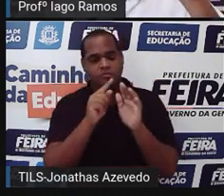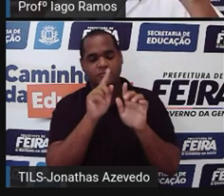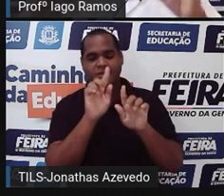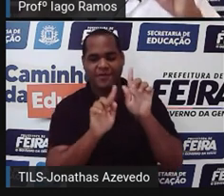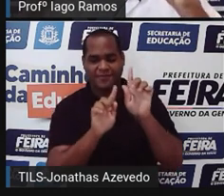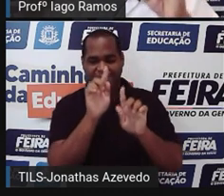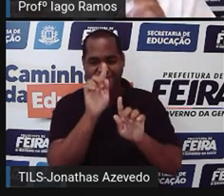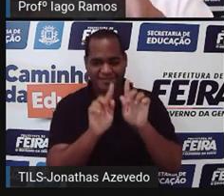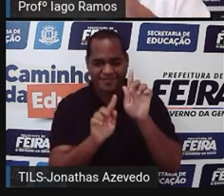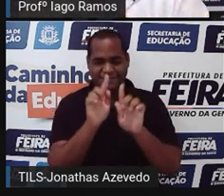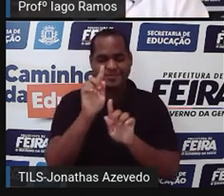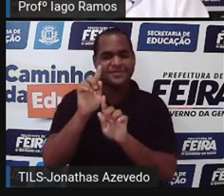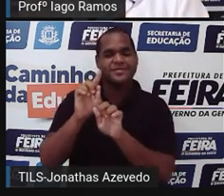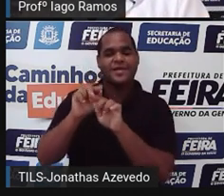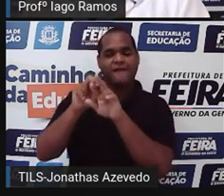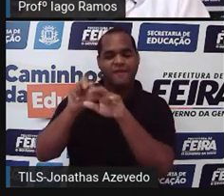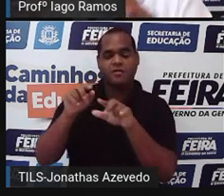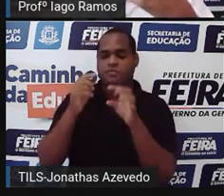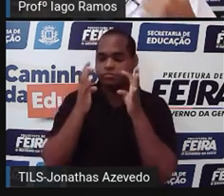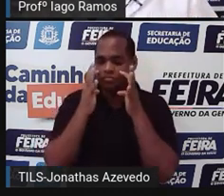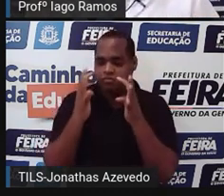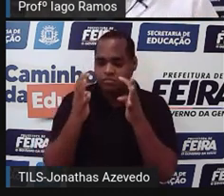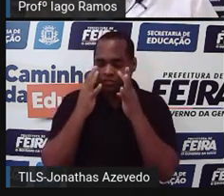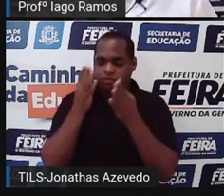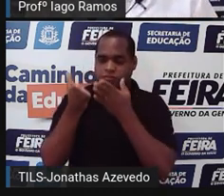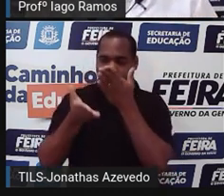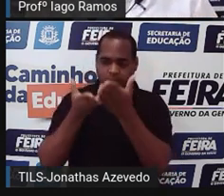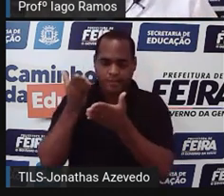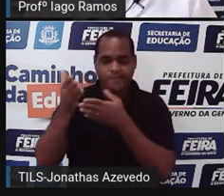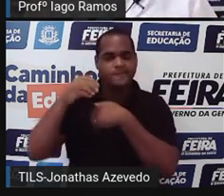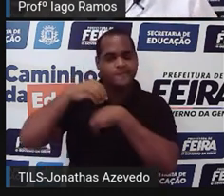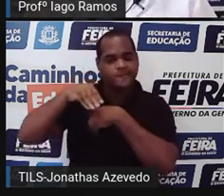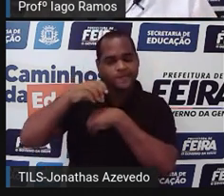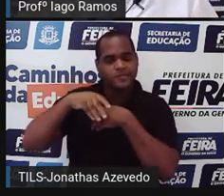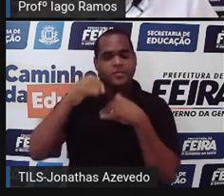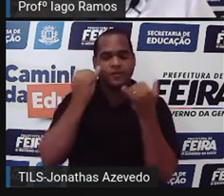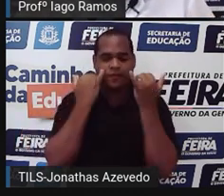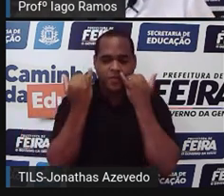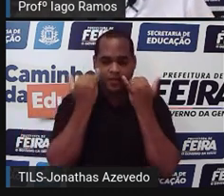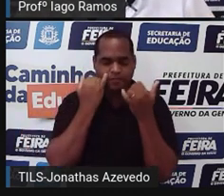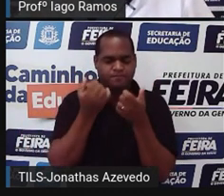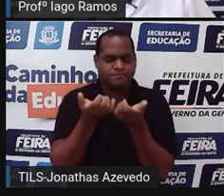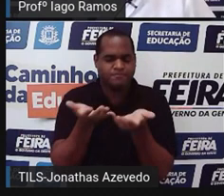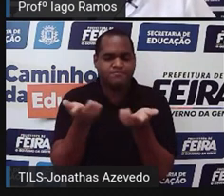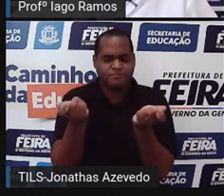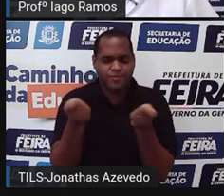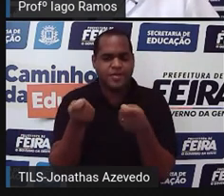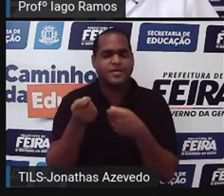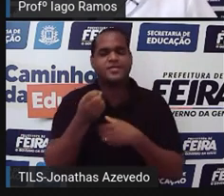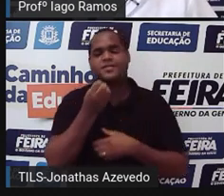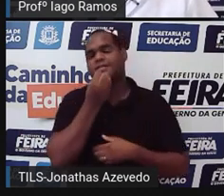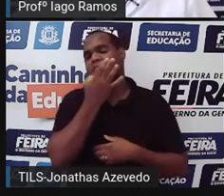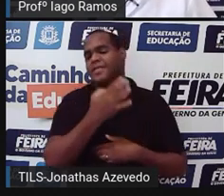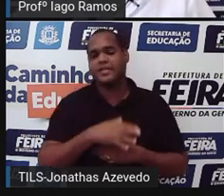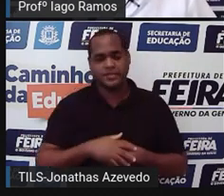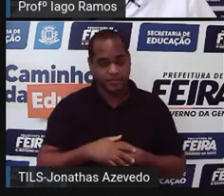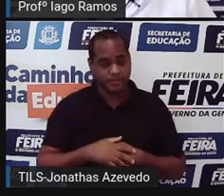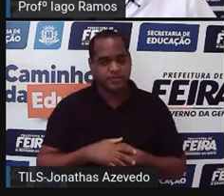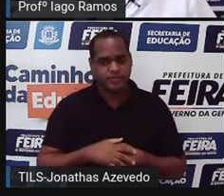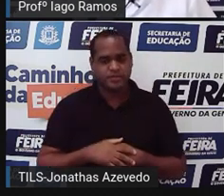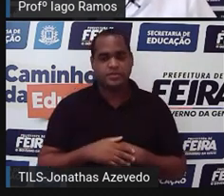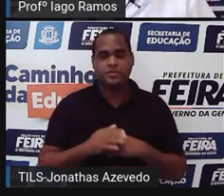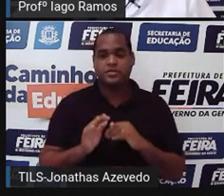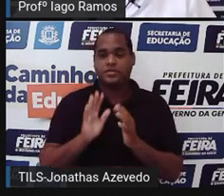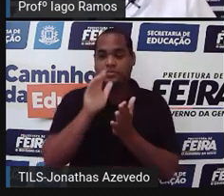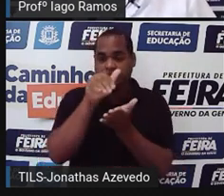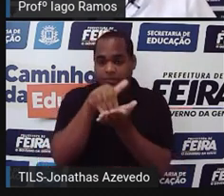com um pouco mais de cuidado para entender a informação do gráfico. Certo? Bom, e aí a